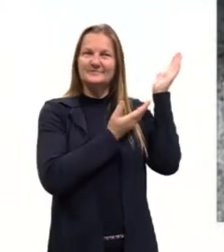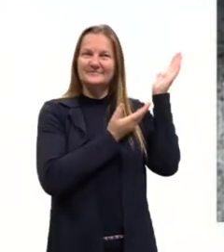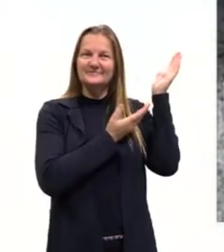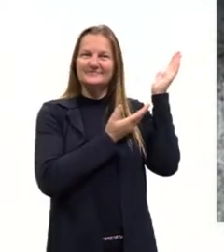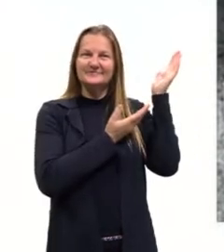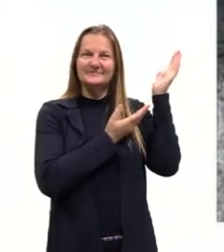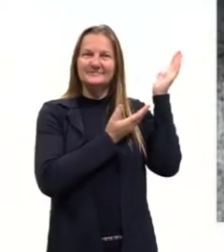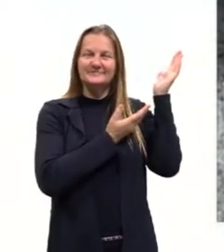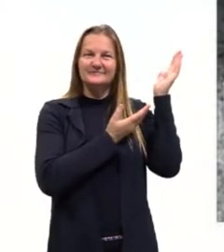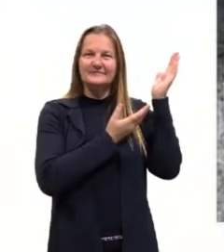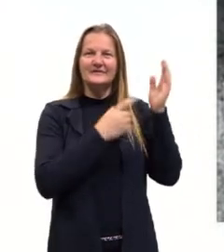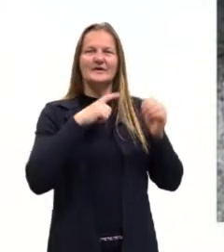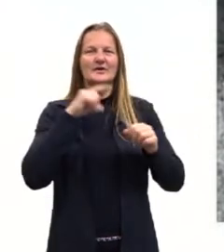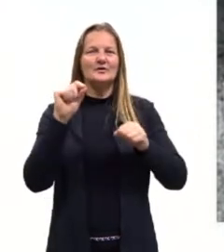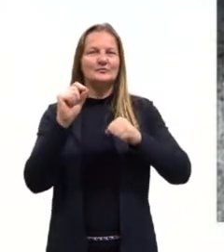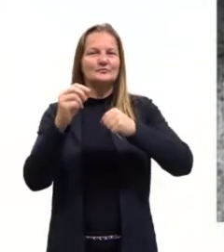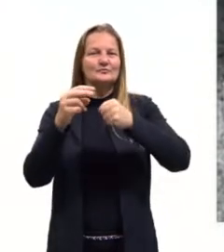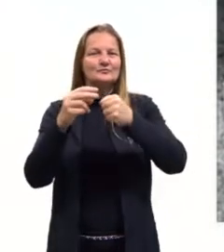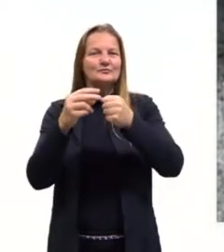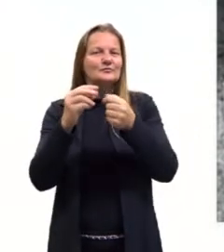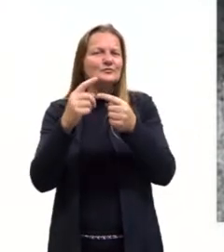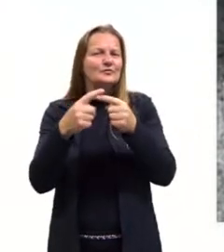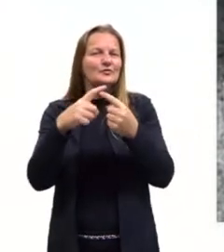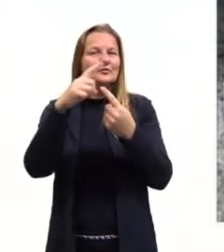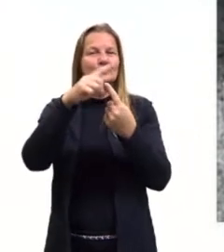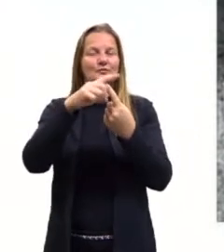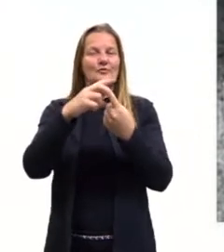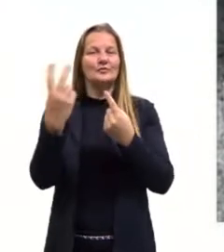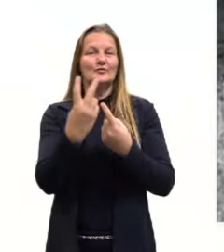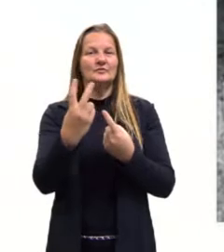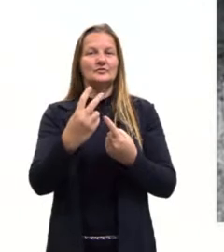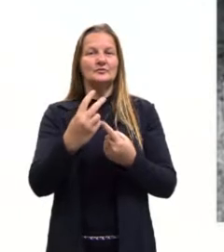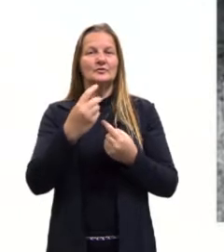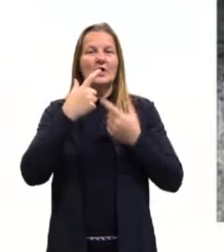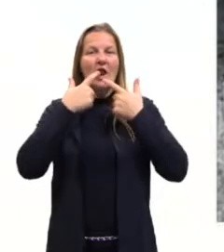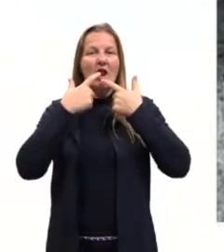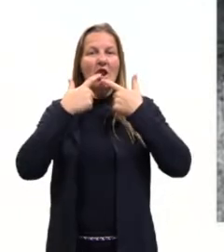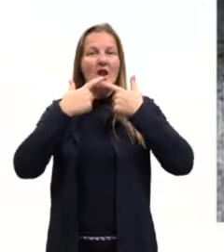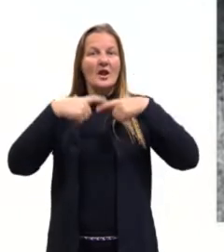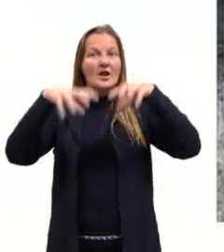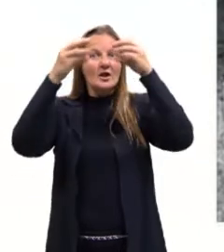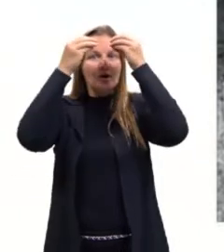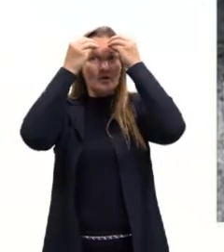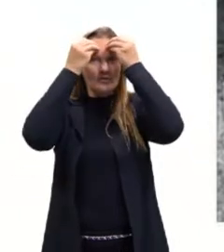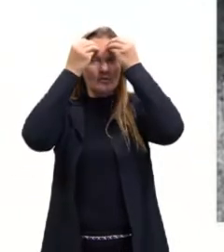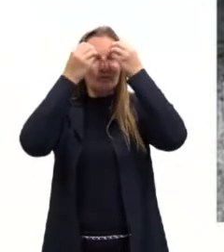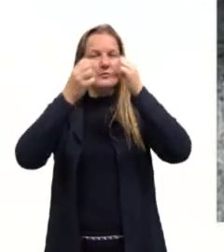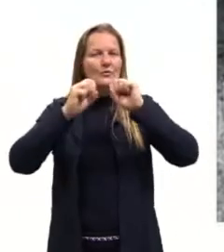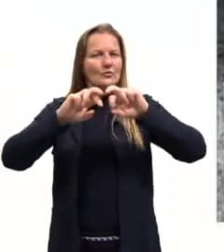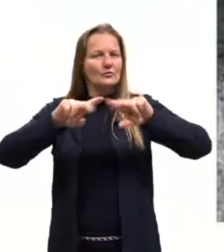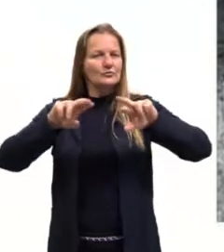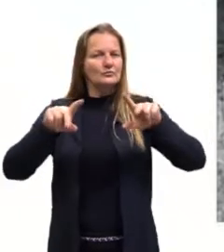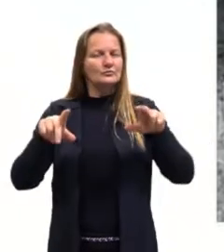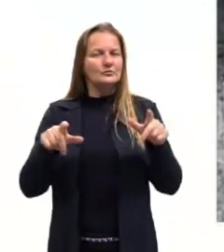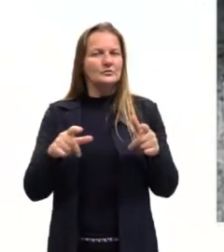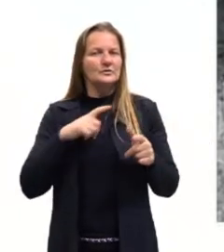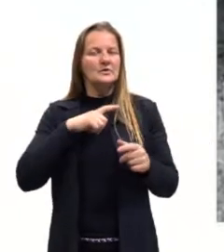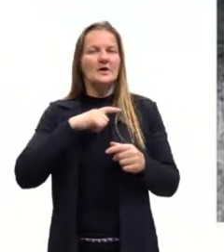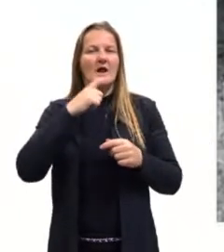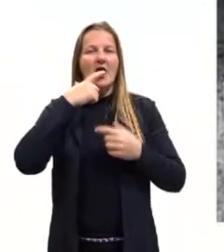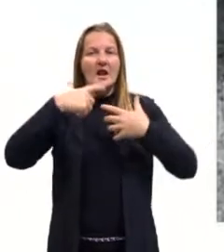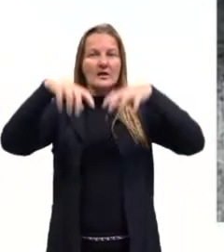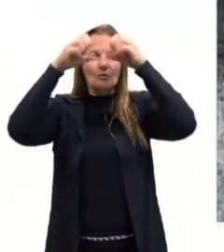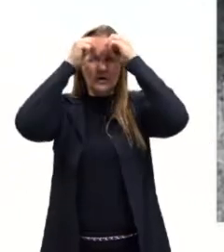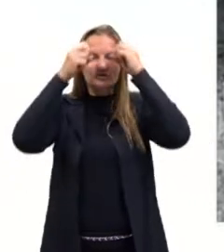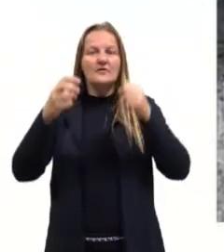é composto por dois tipos de linguagem, se você conseguir observar. Nós temos a linguagem